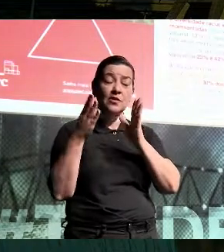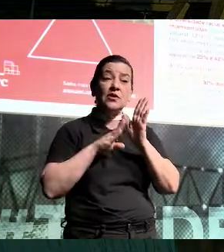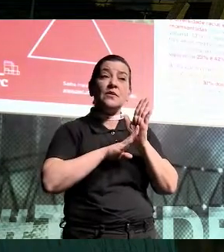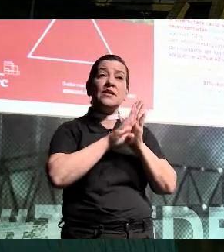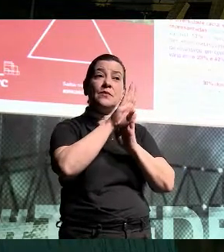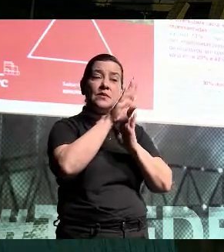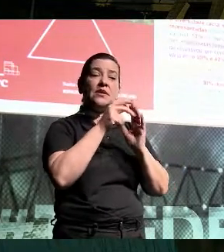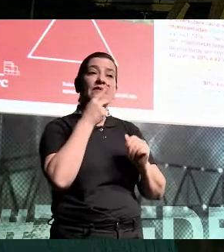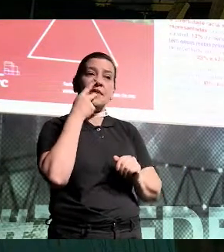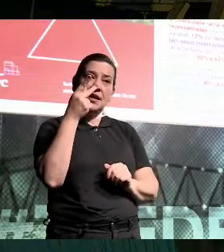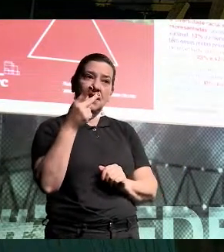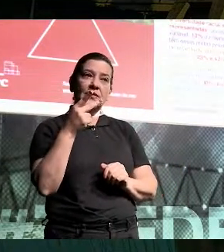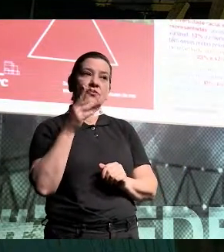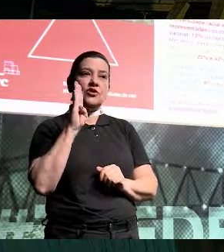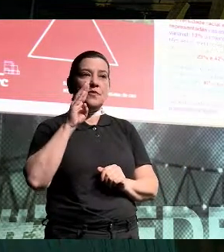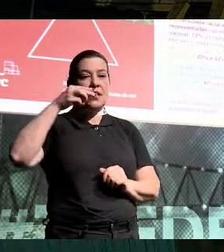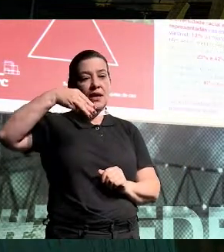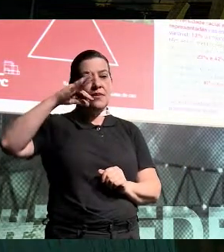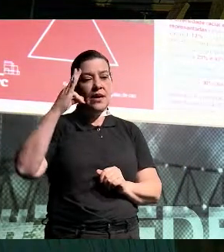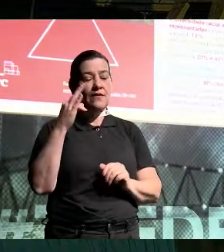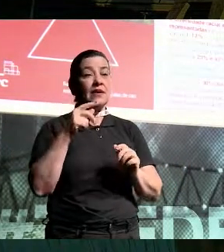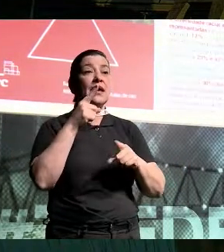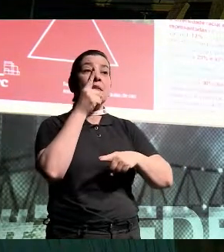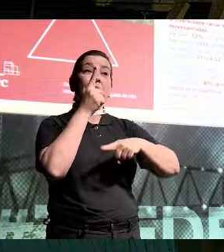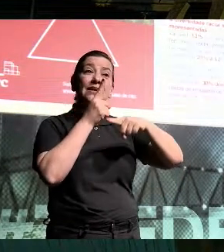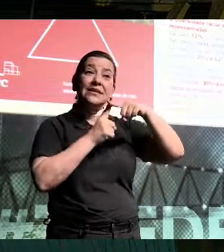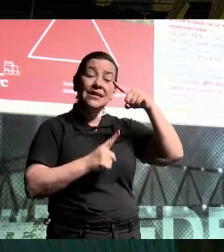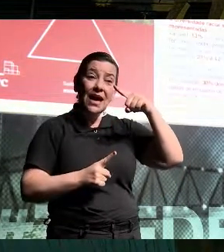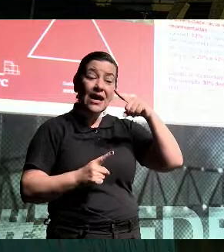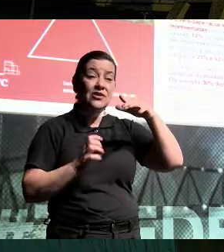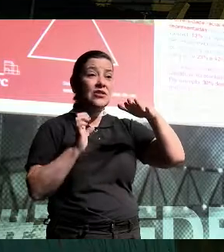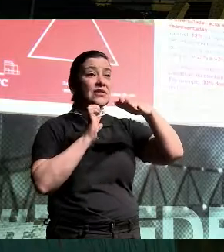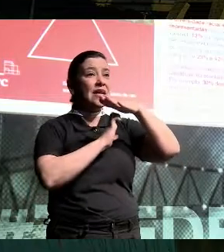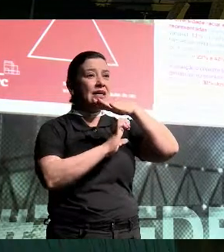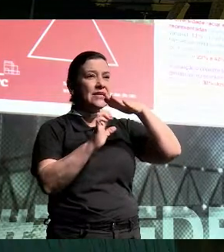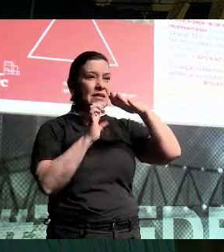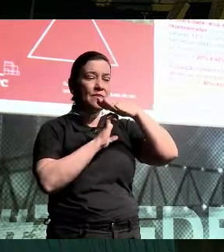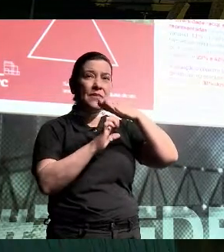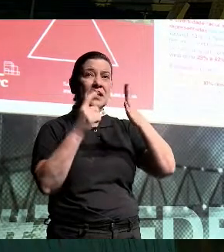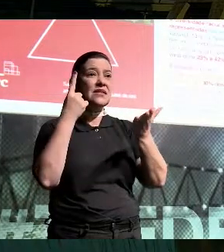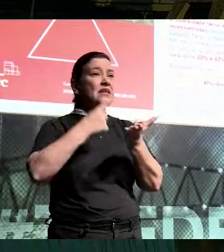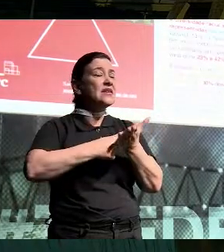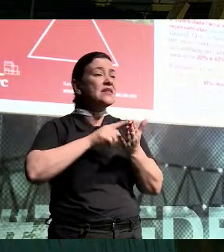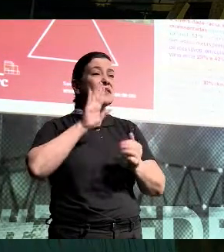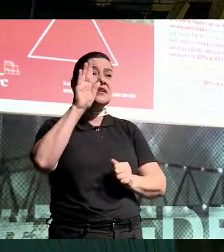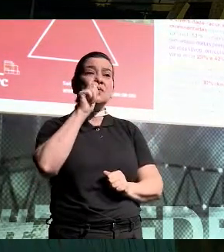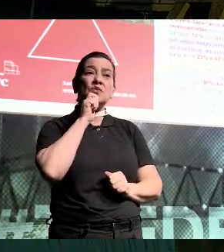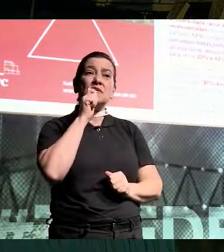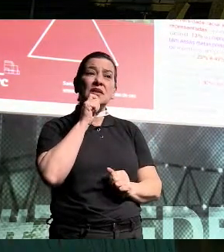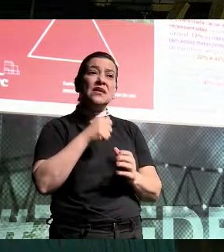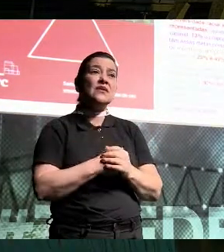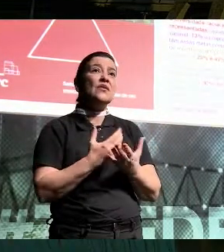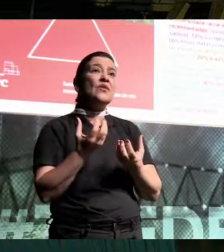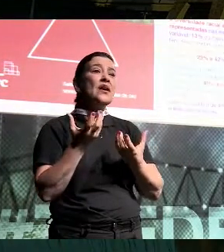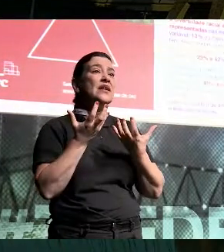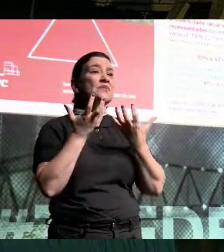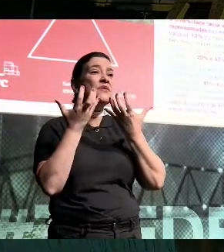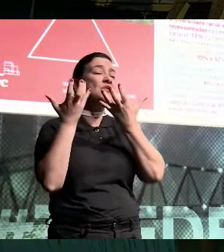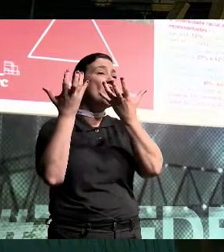Aqui falando de Bovespa, né? Então, mais da metade das empresas no Brasil hoje não tem compromisso, por exemplo, com as emissões